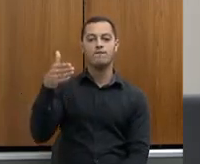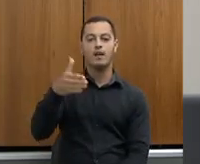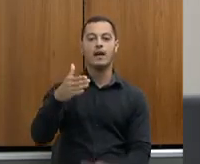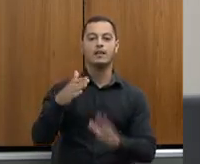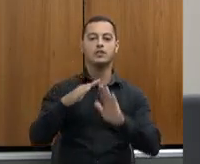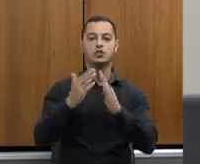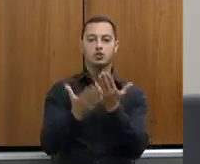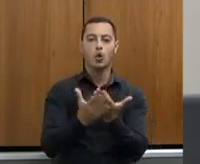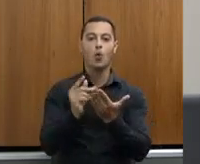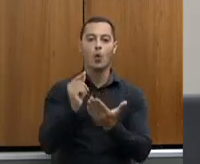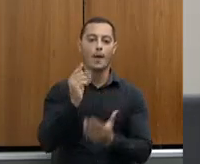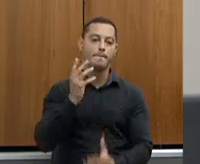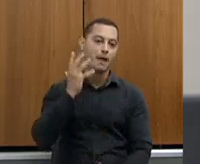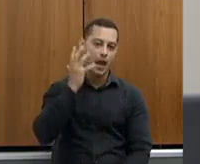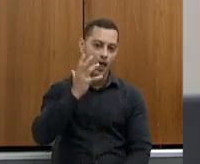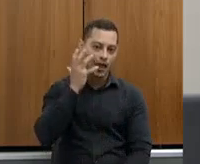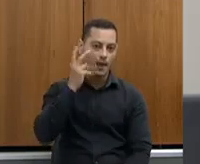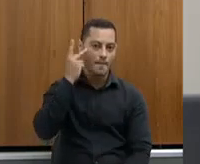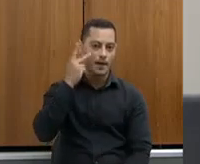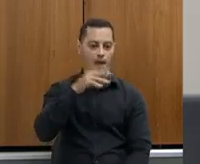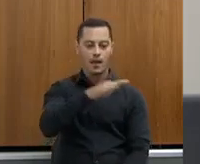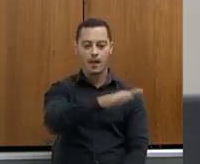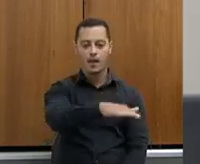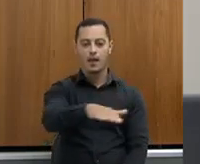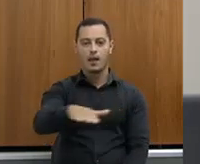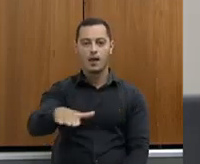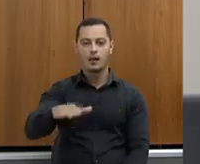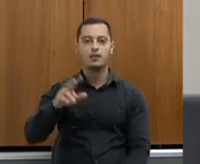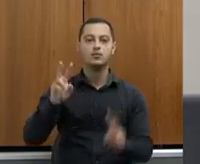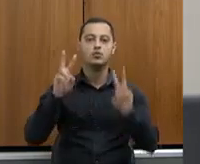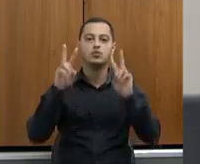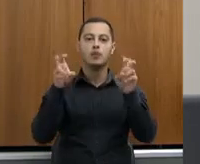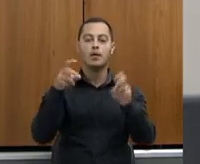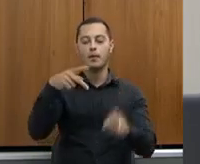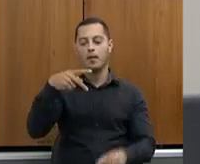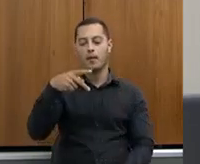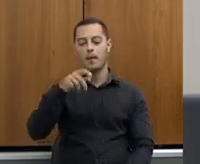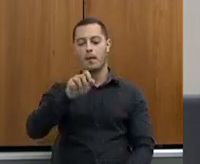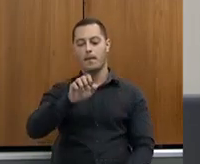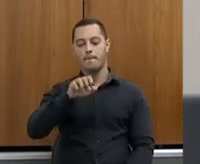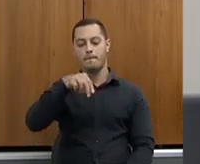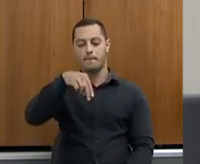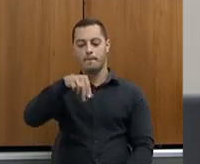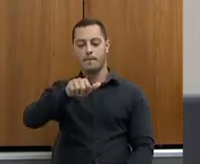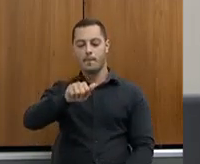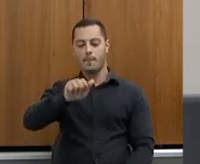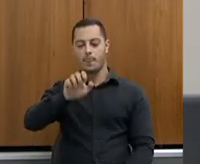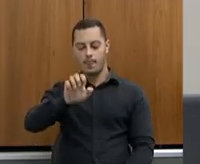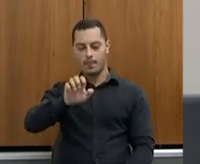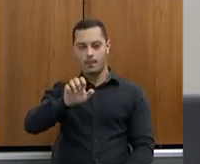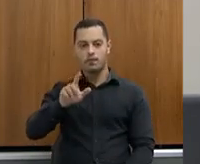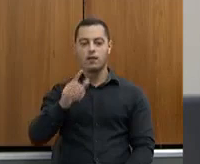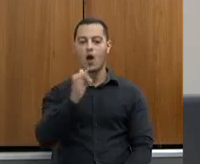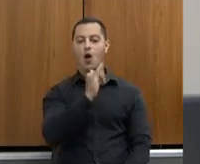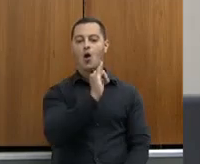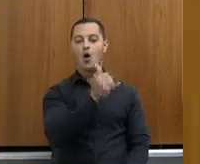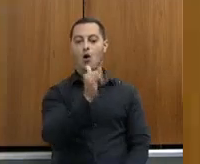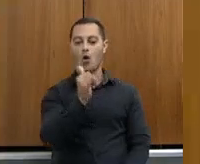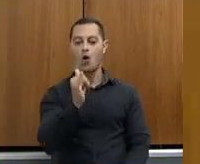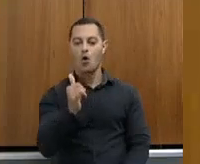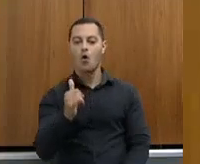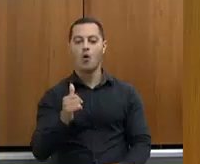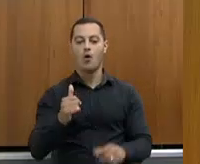palestra para as crianças sobre o PNAE, contando para as crianças a importância daqueles